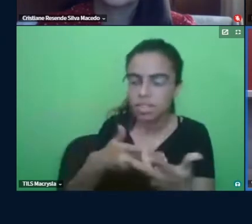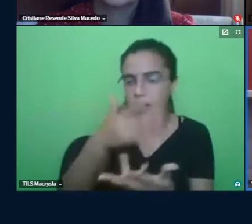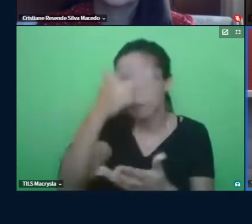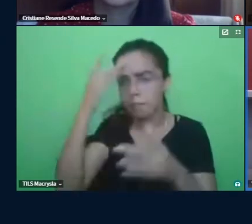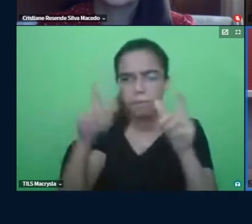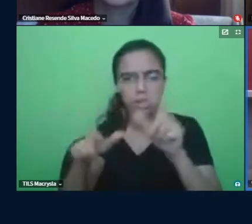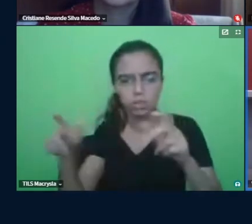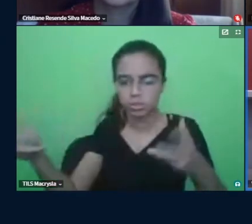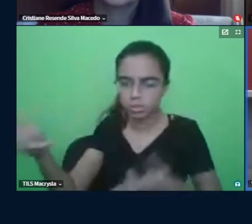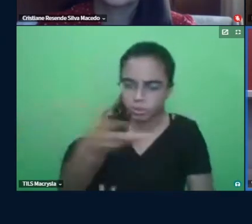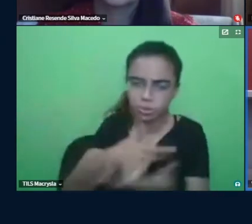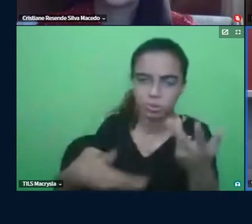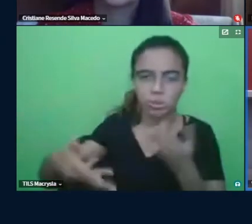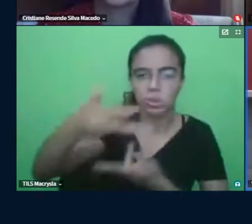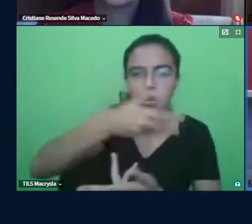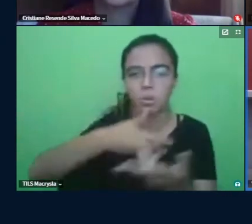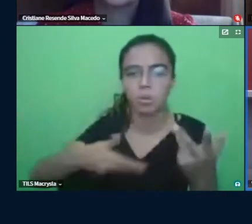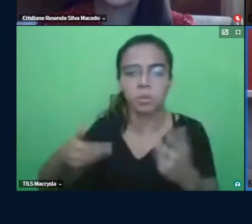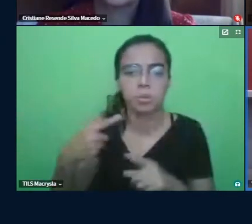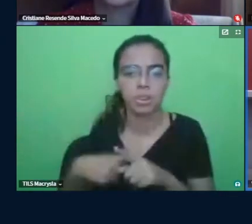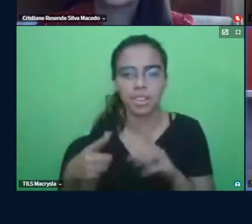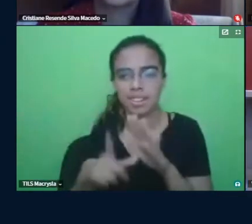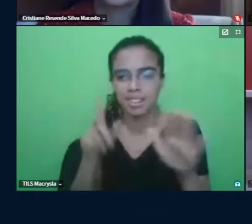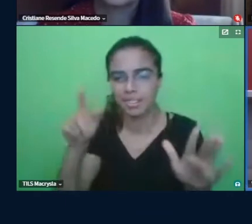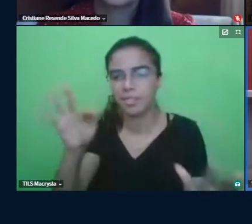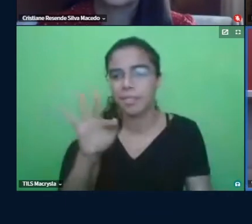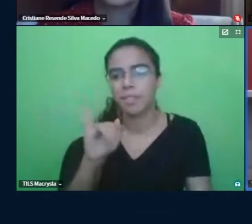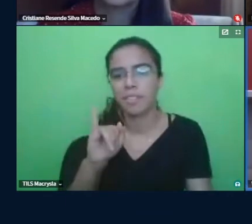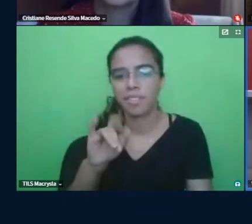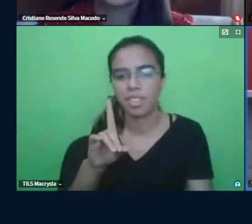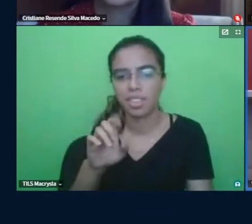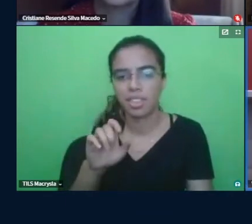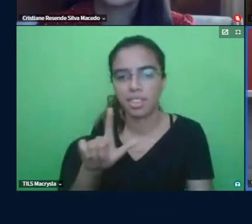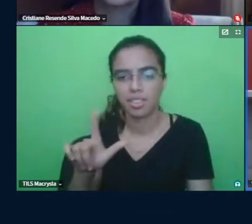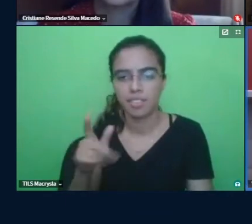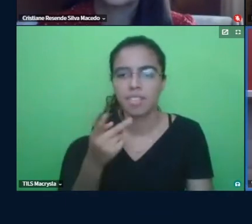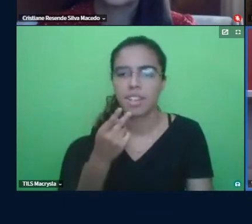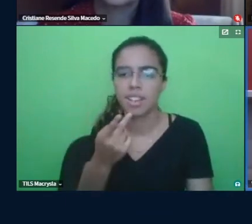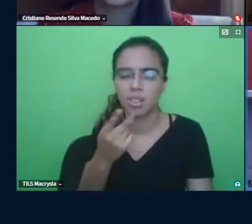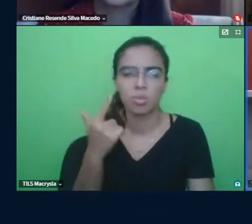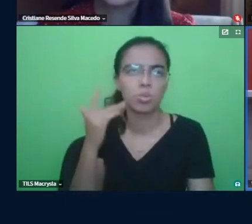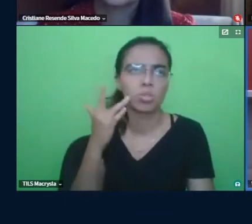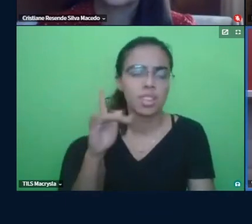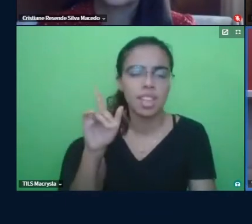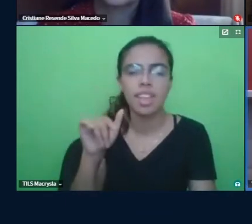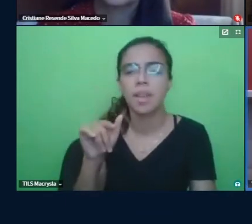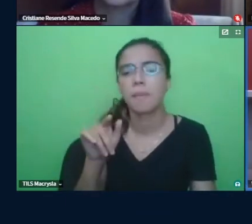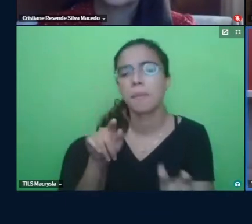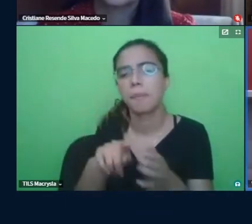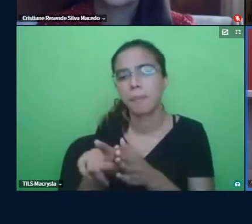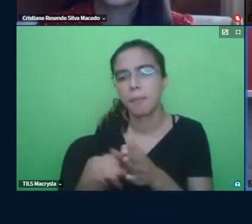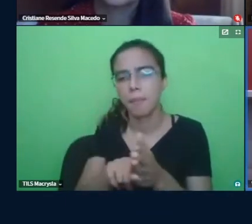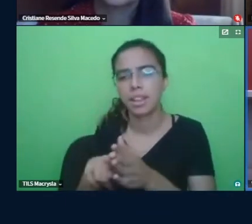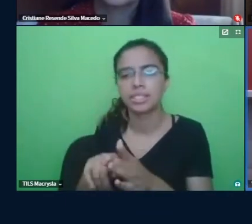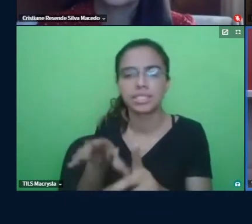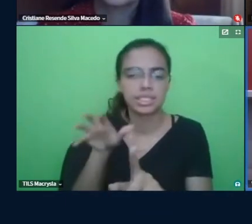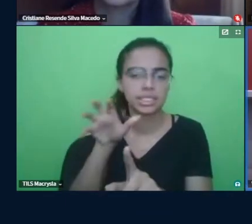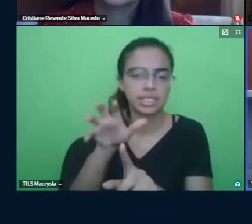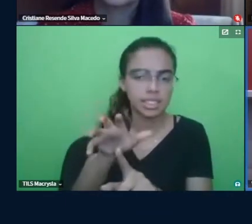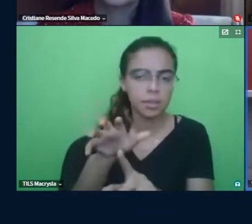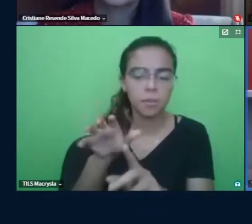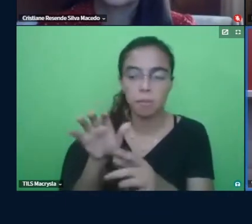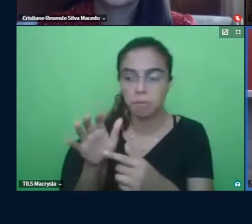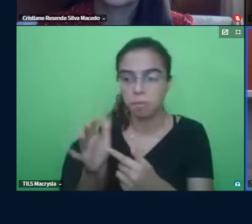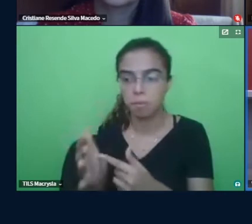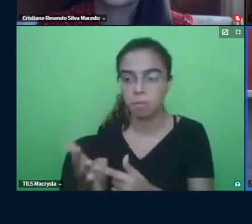pegando um gancho no que o Fidel falou não foi uma pesquisa intervencionista em que o intervencionista veio mostrar como deveria